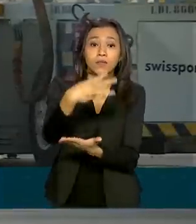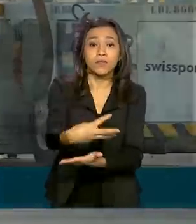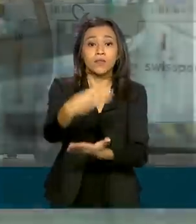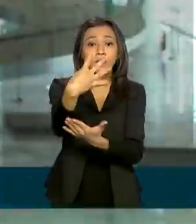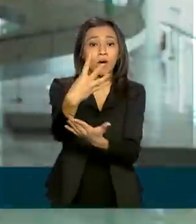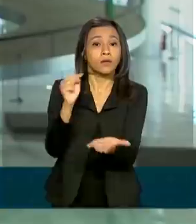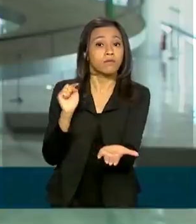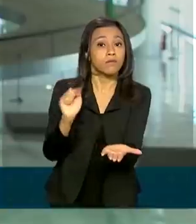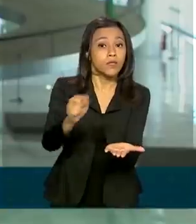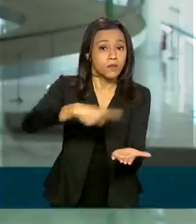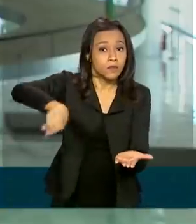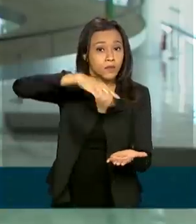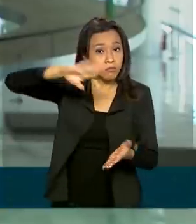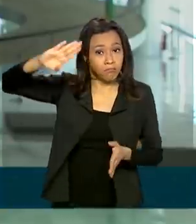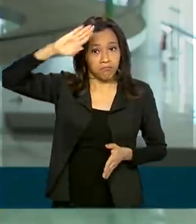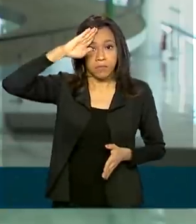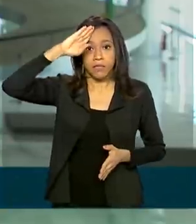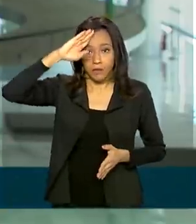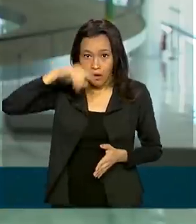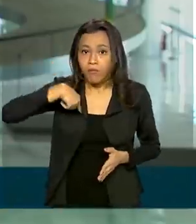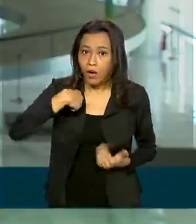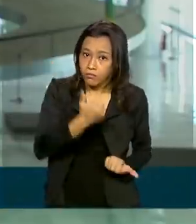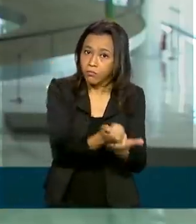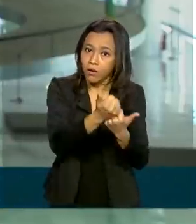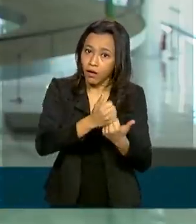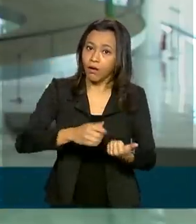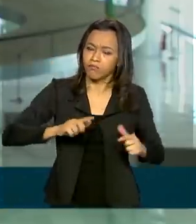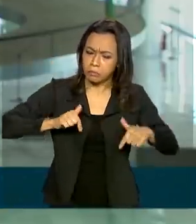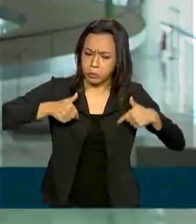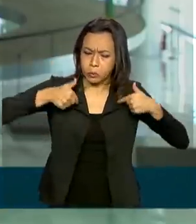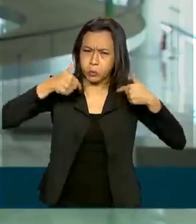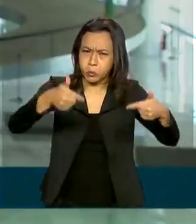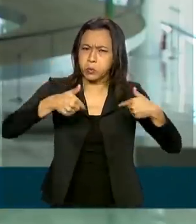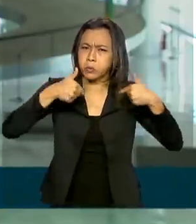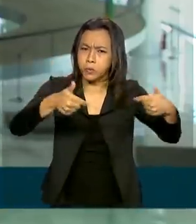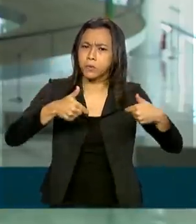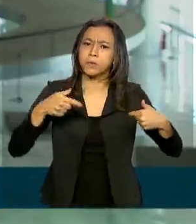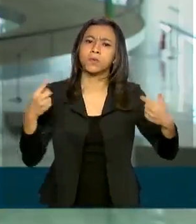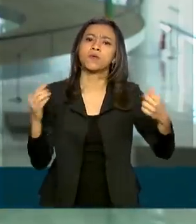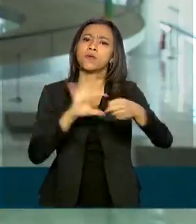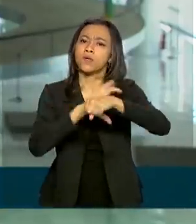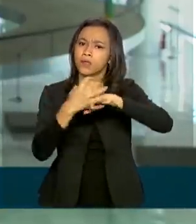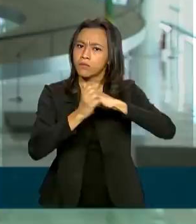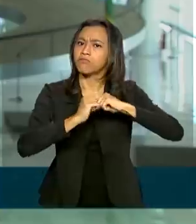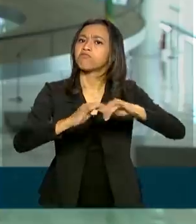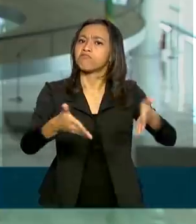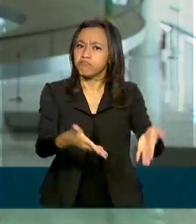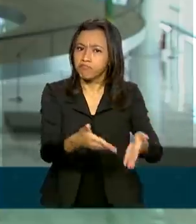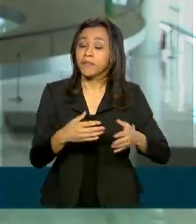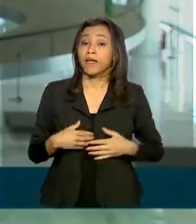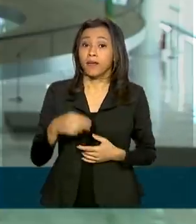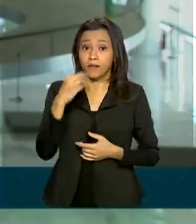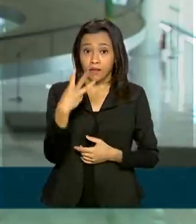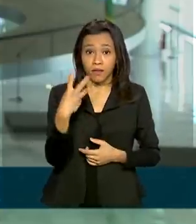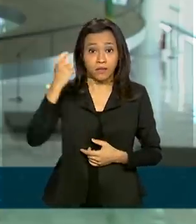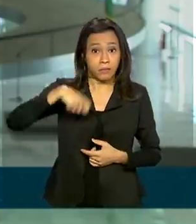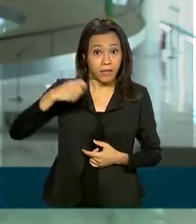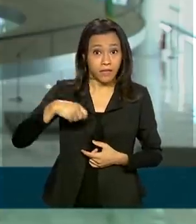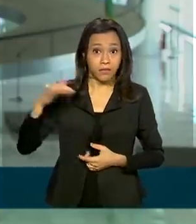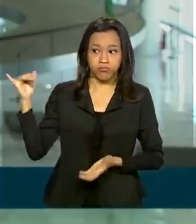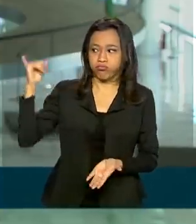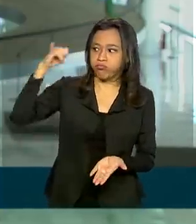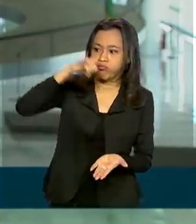trabalho durante a pandemia. E só para se ter uma ideia, em três meses, os aviões da Força Aérea transportaram